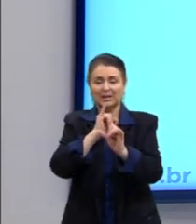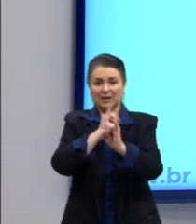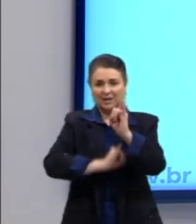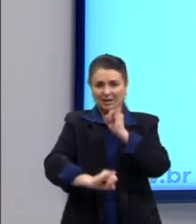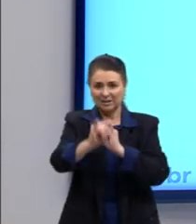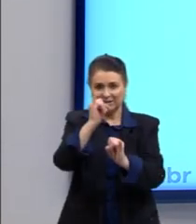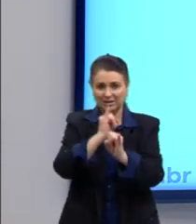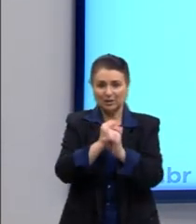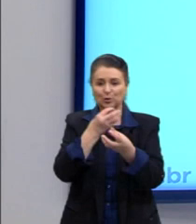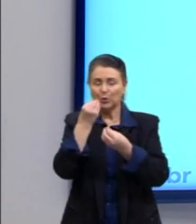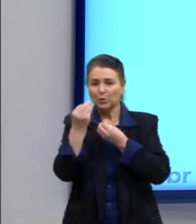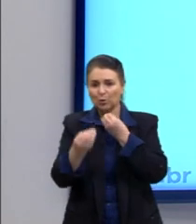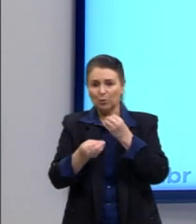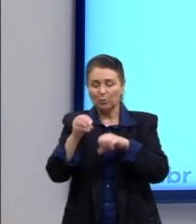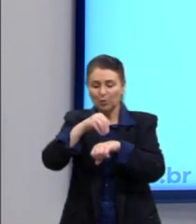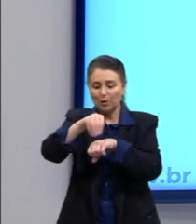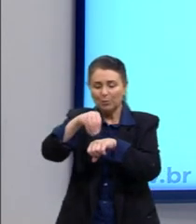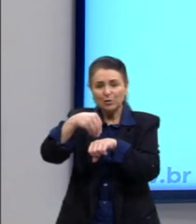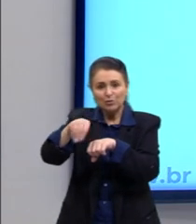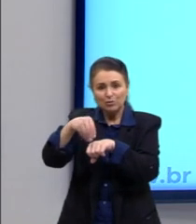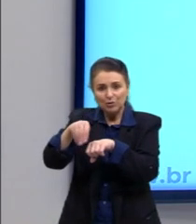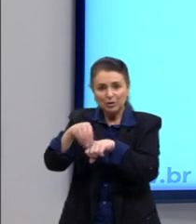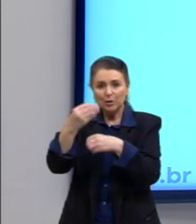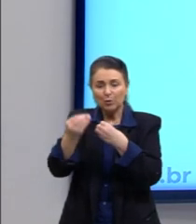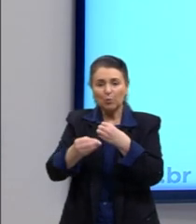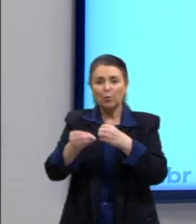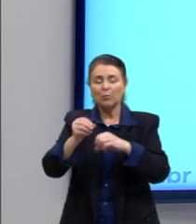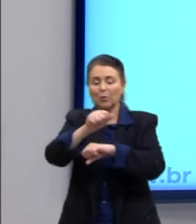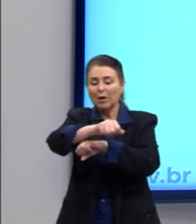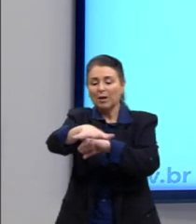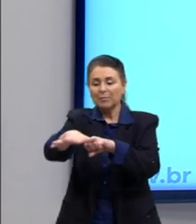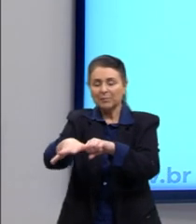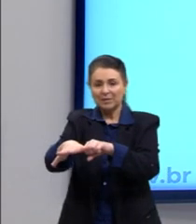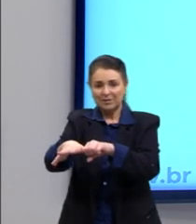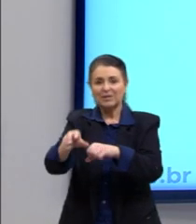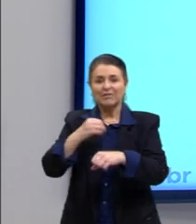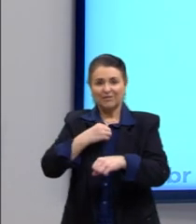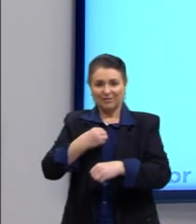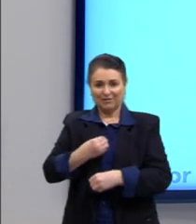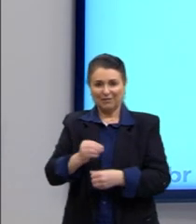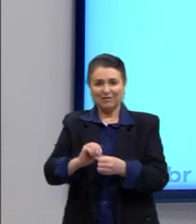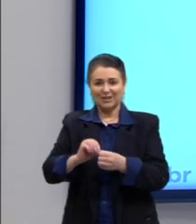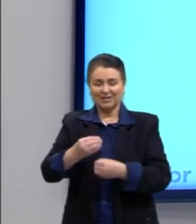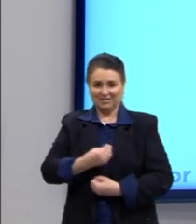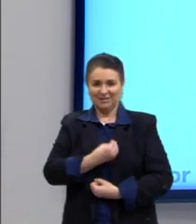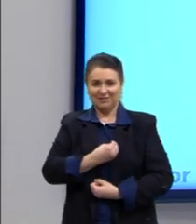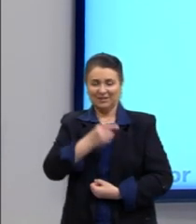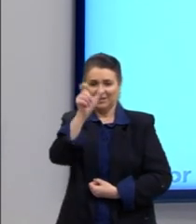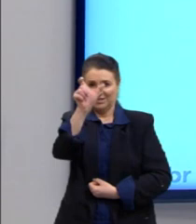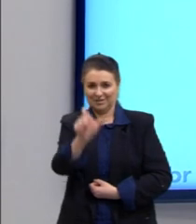há uma dica aí do que eu, como esses meios de comunicação de massa agem nas pessoas. É que eu trago algumas imagens, né?